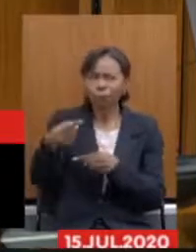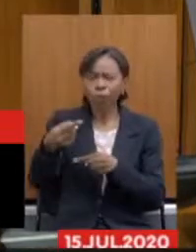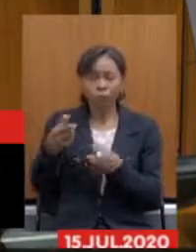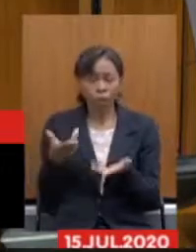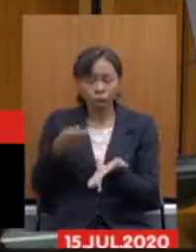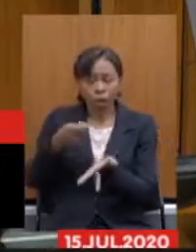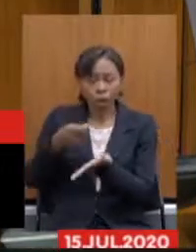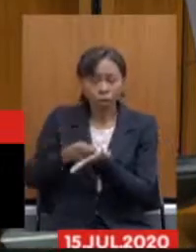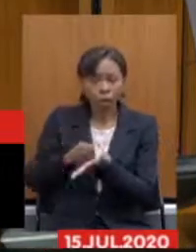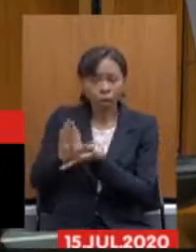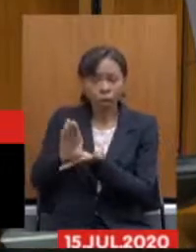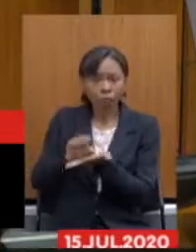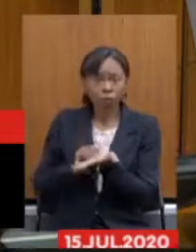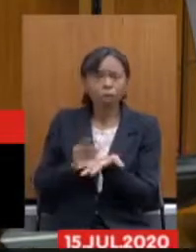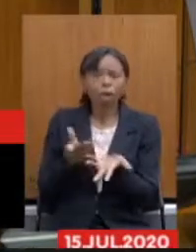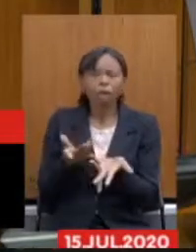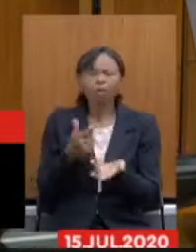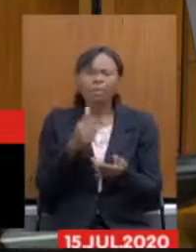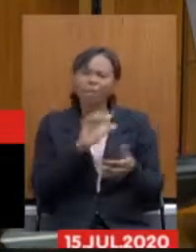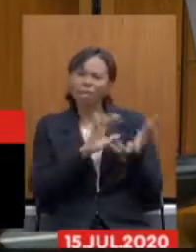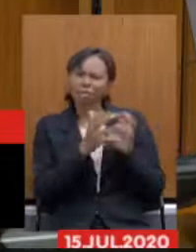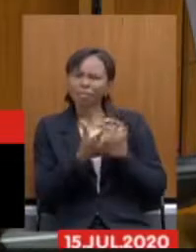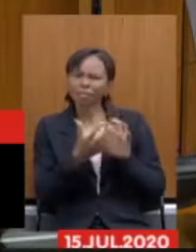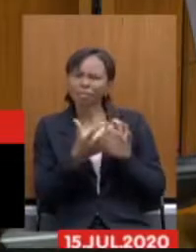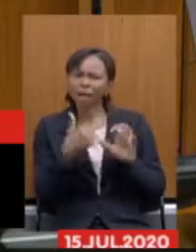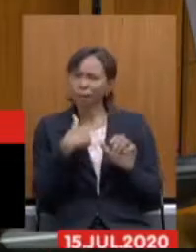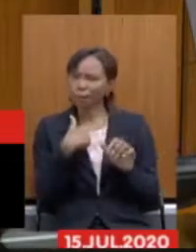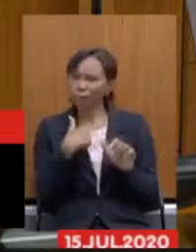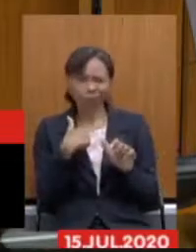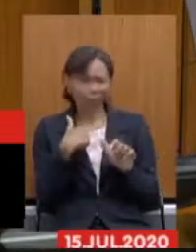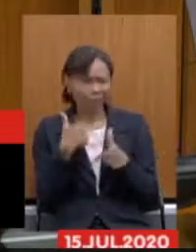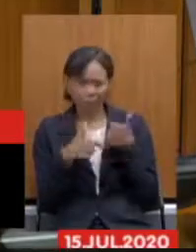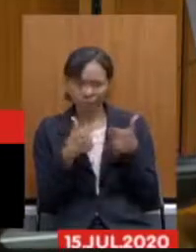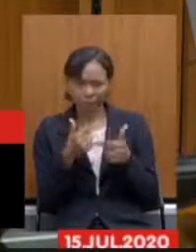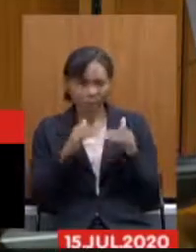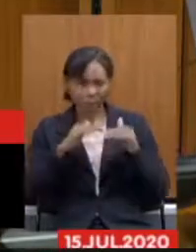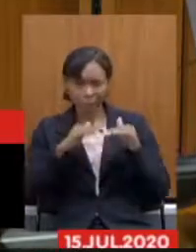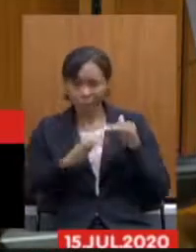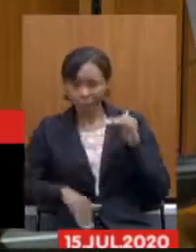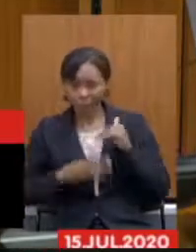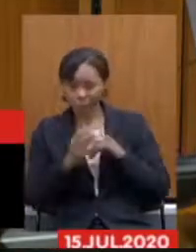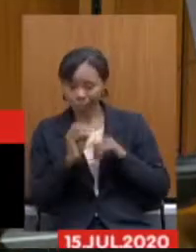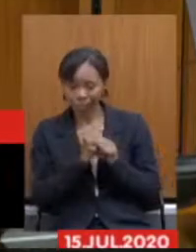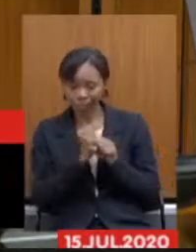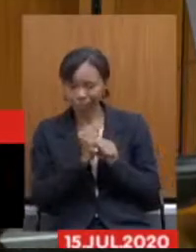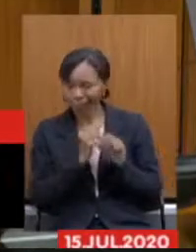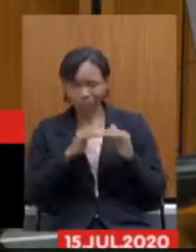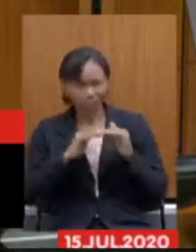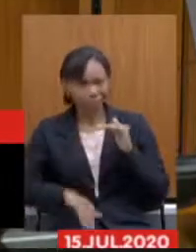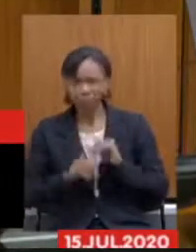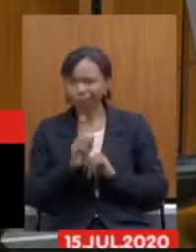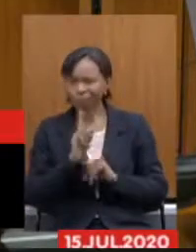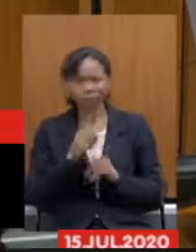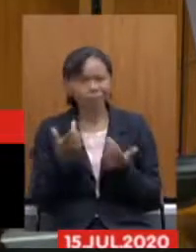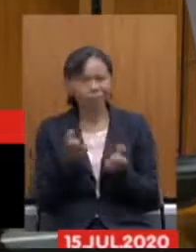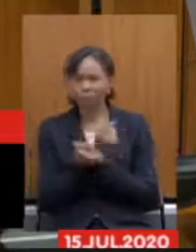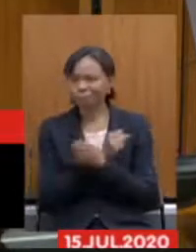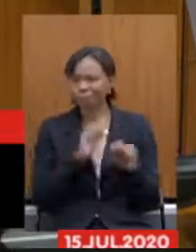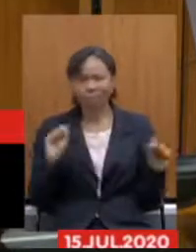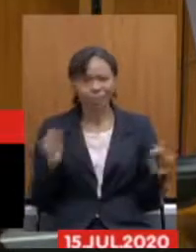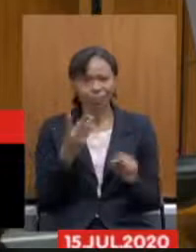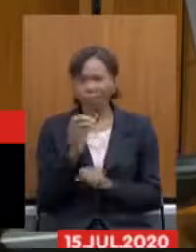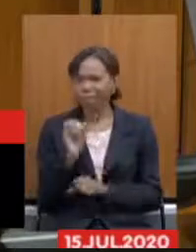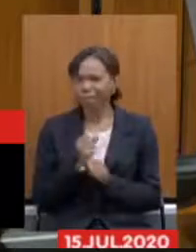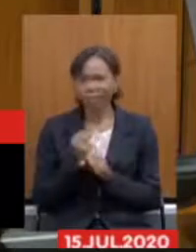acordo que está a reforma aqui eu não vou trabalhar menos que 40 anos é impossível para qualquer trabalhador público trabalhar menos que 40